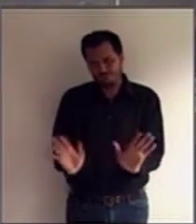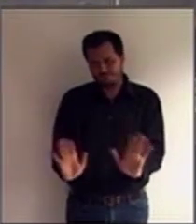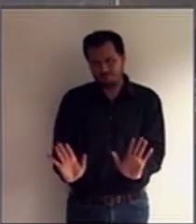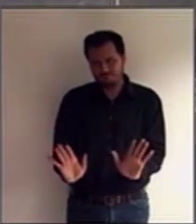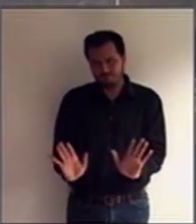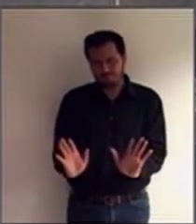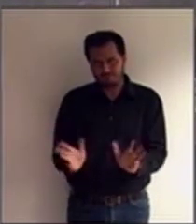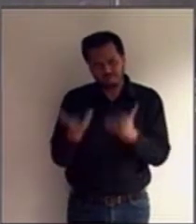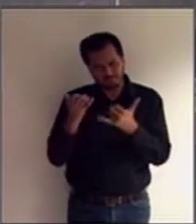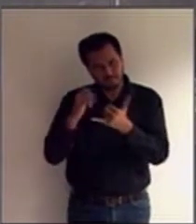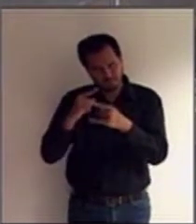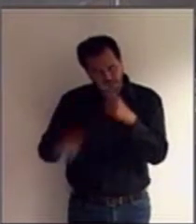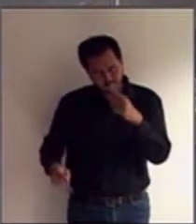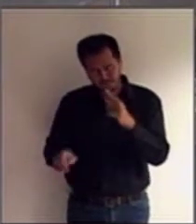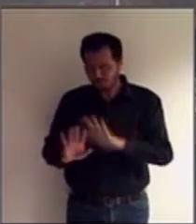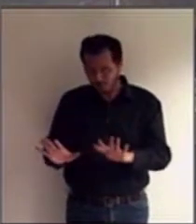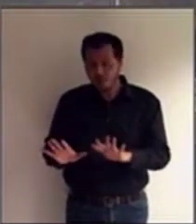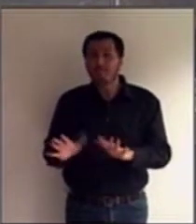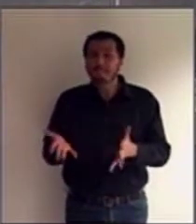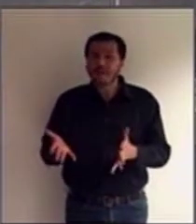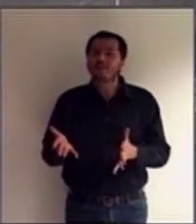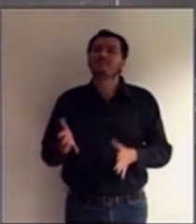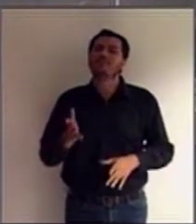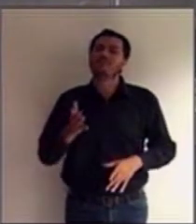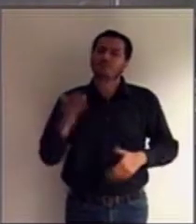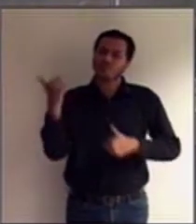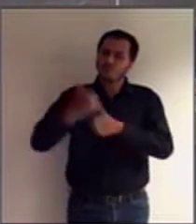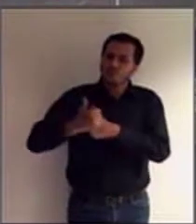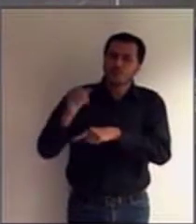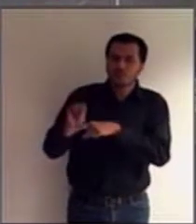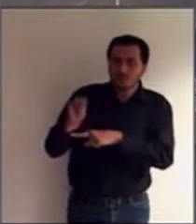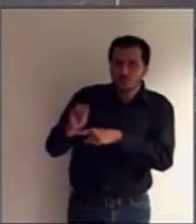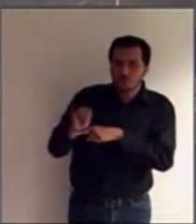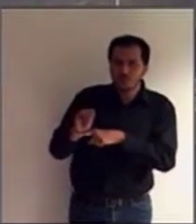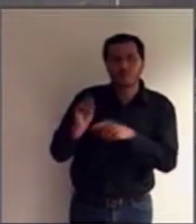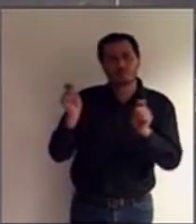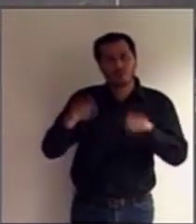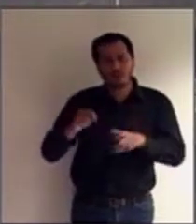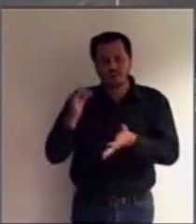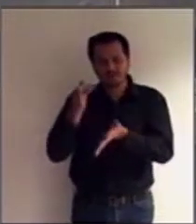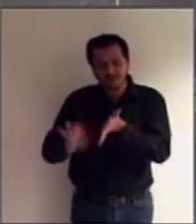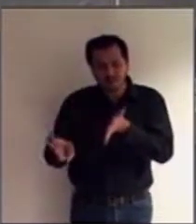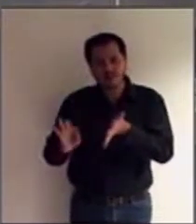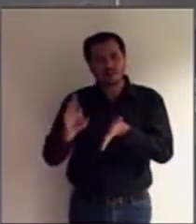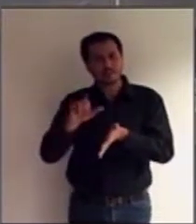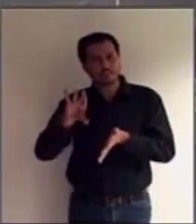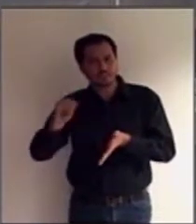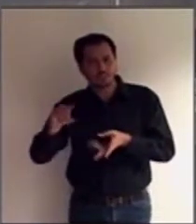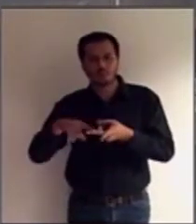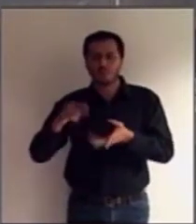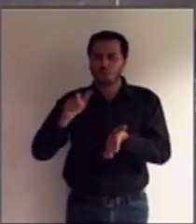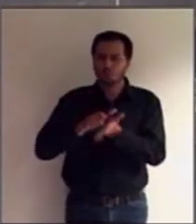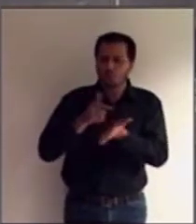caberá ao curador assinar todos os contratos, recibos e outros documentos.